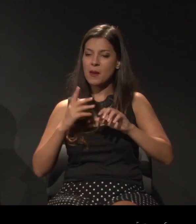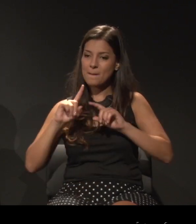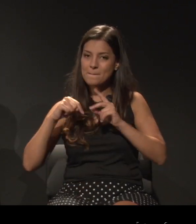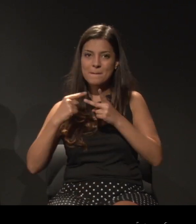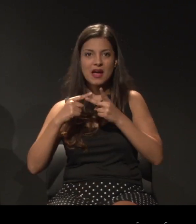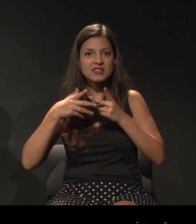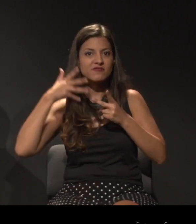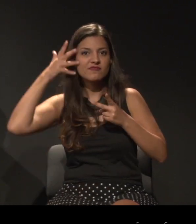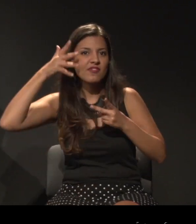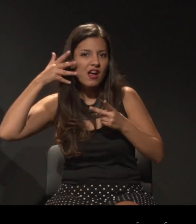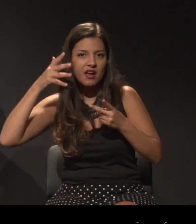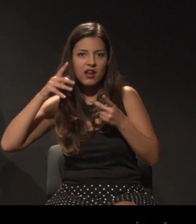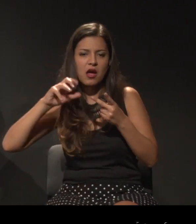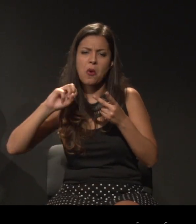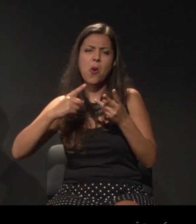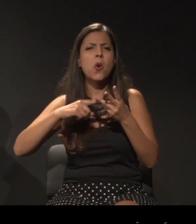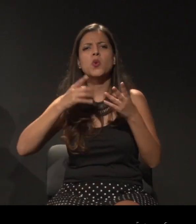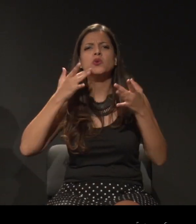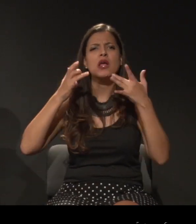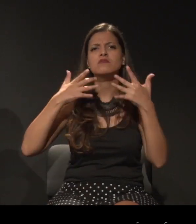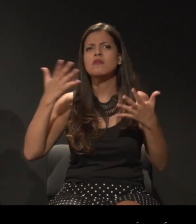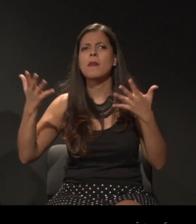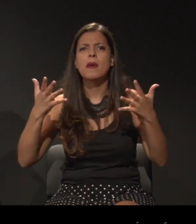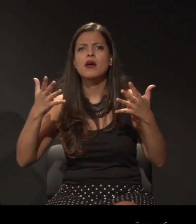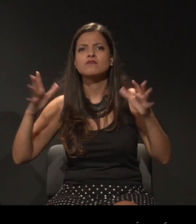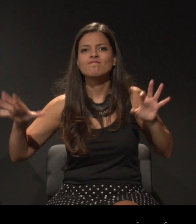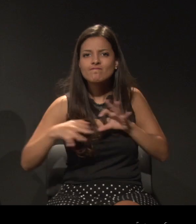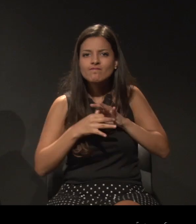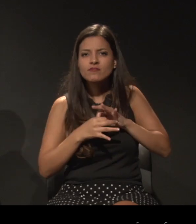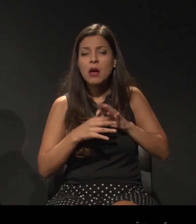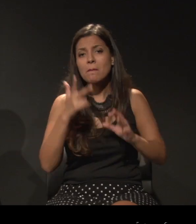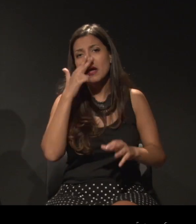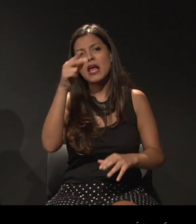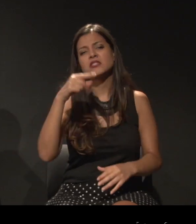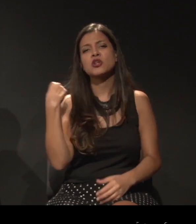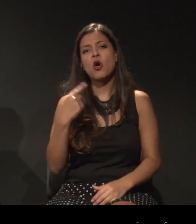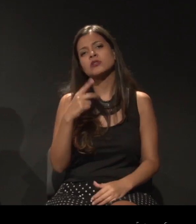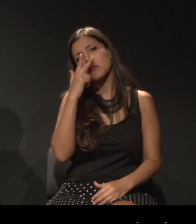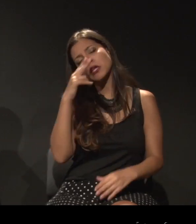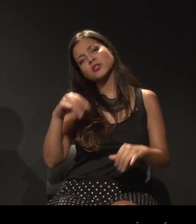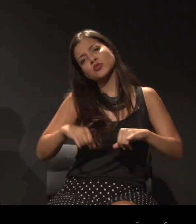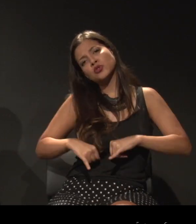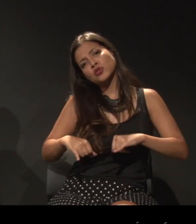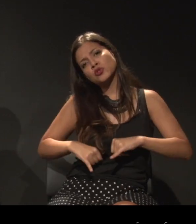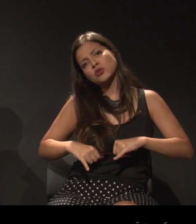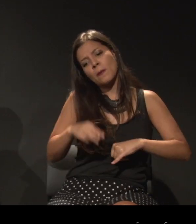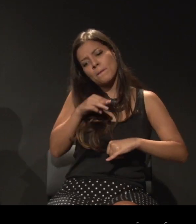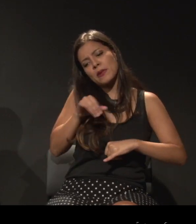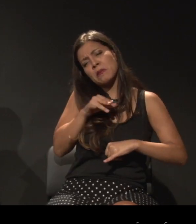quando a gente está em cena, às vezes elas são encaradas como um intimismo, como mimimi,